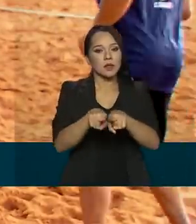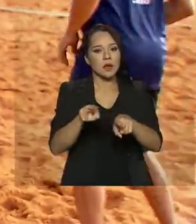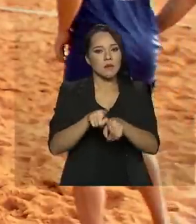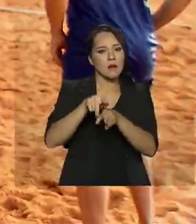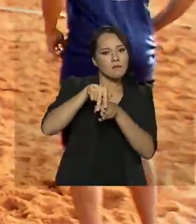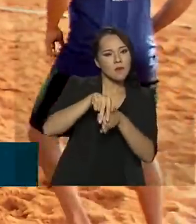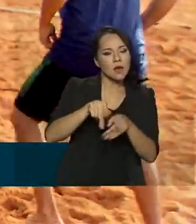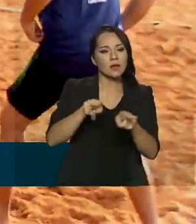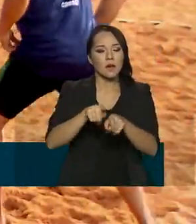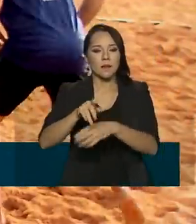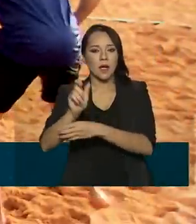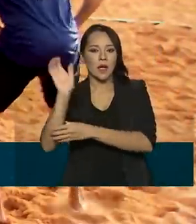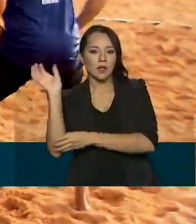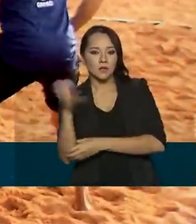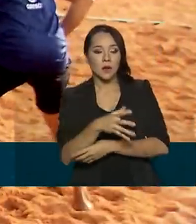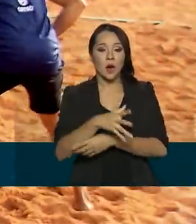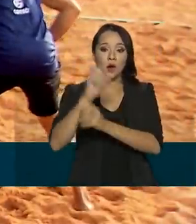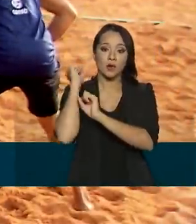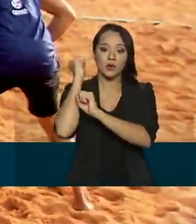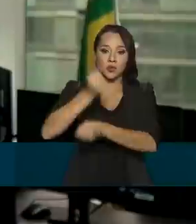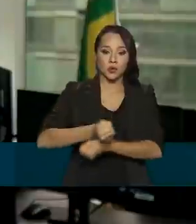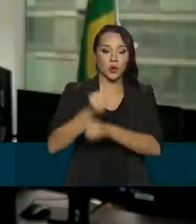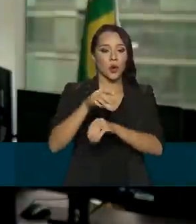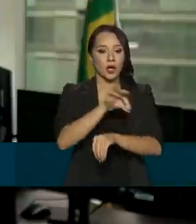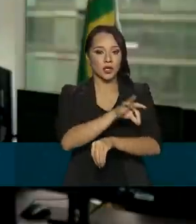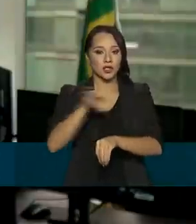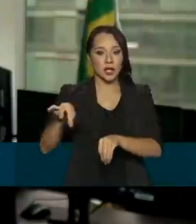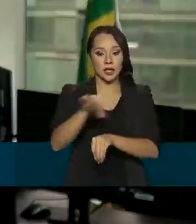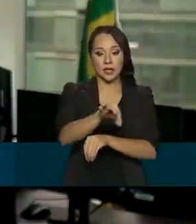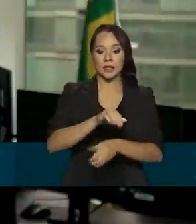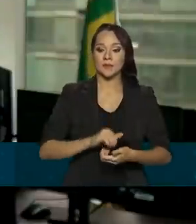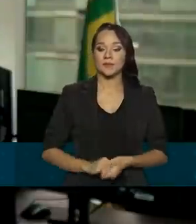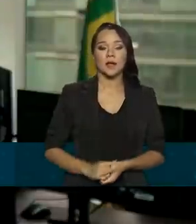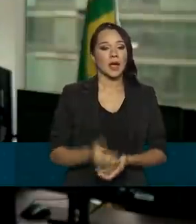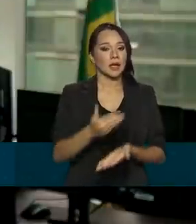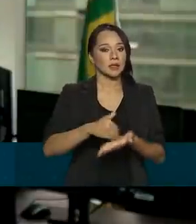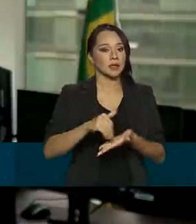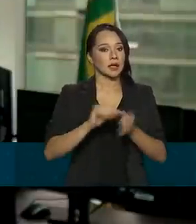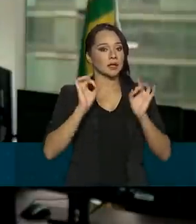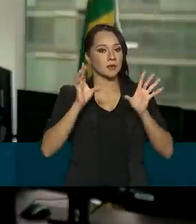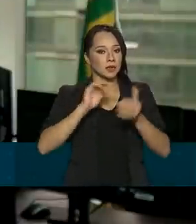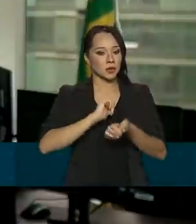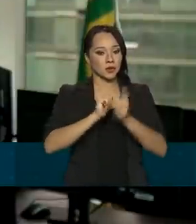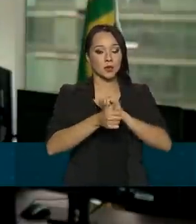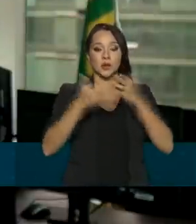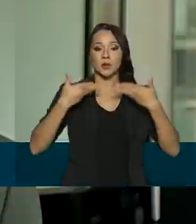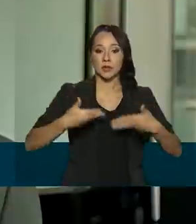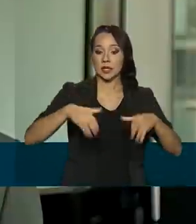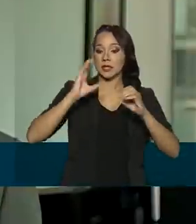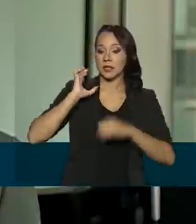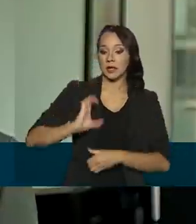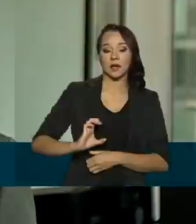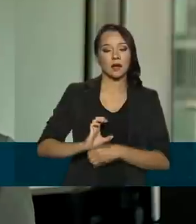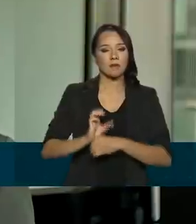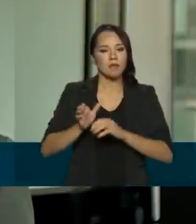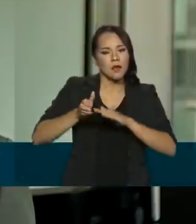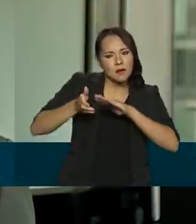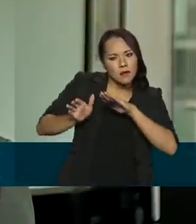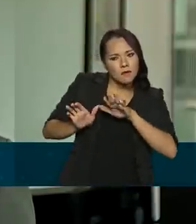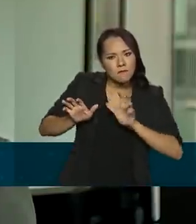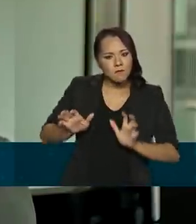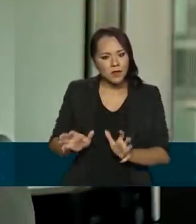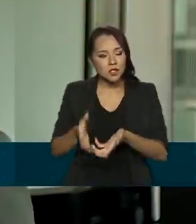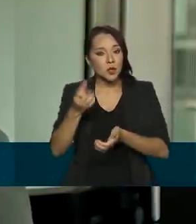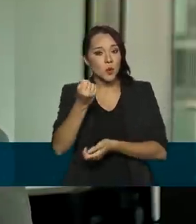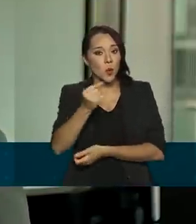bike, handball, judô e xadrez. A Secretaria Especial do Esporte do Ministério da Cidadania investiu um total de